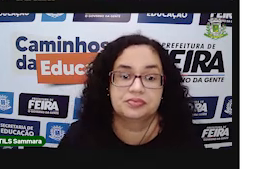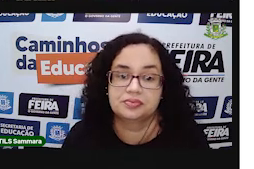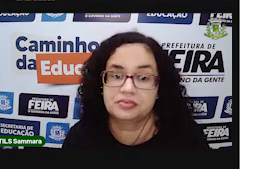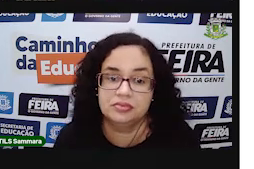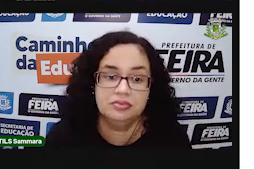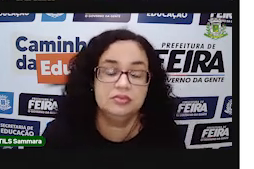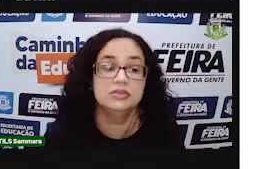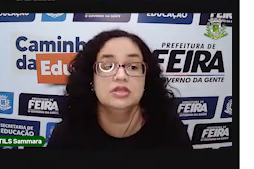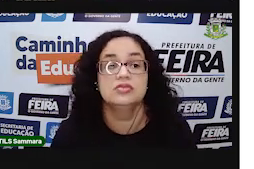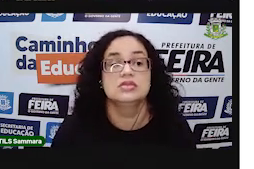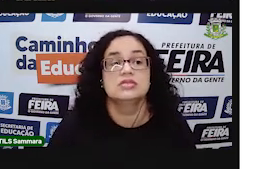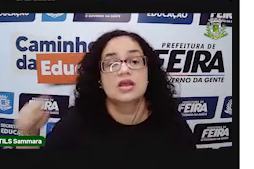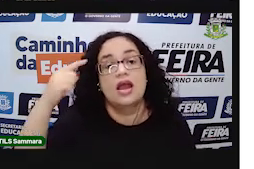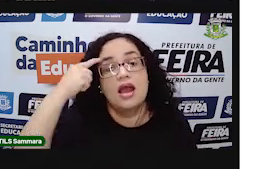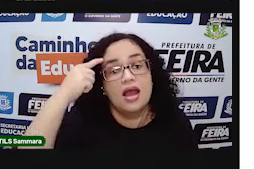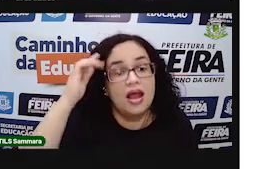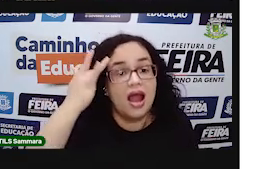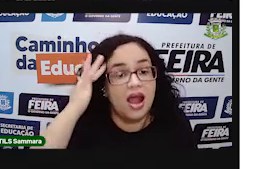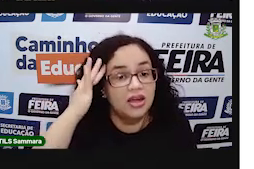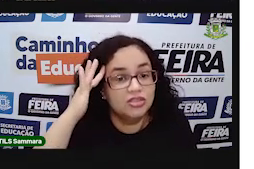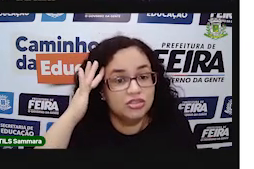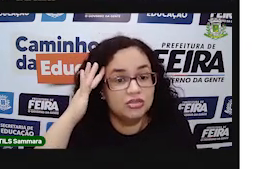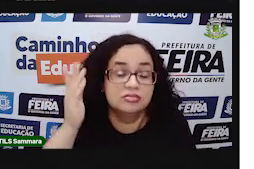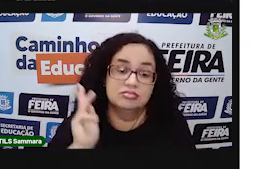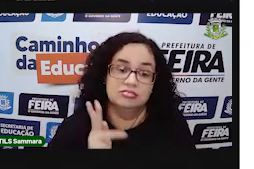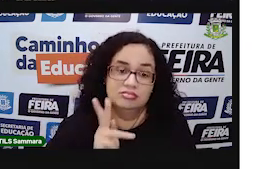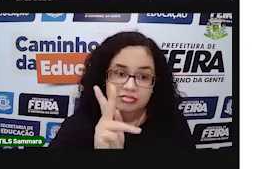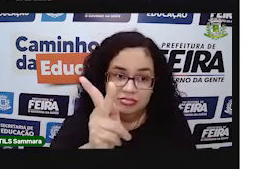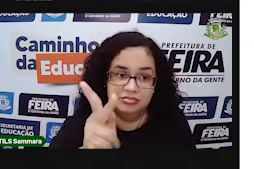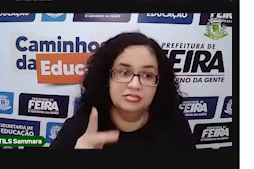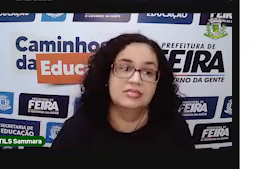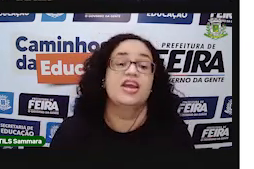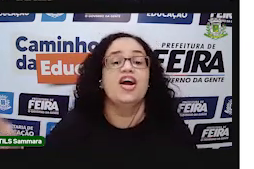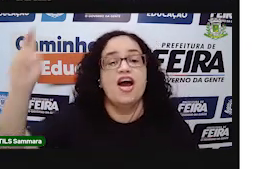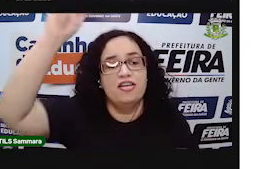O que é que você acha? Adiante.